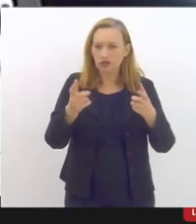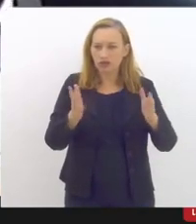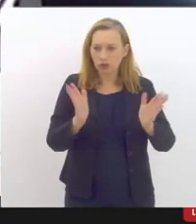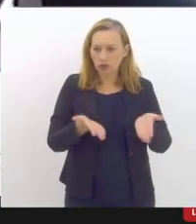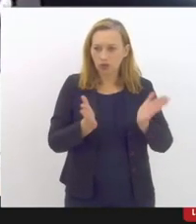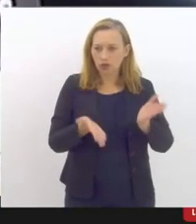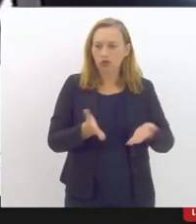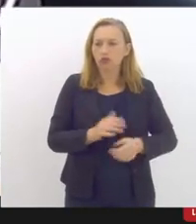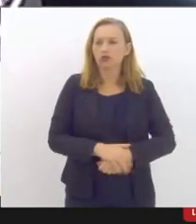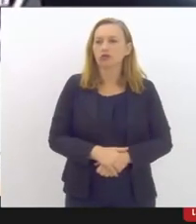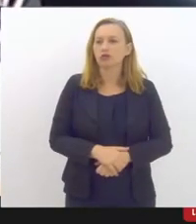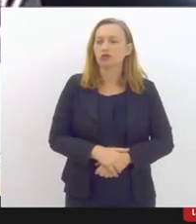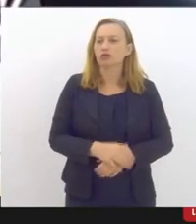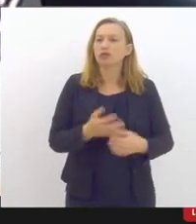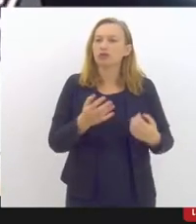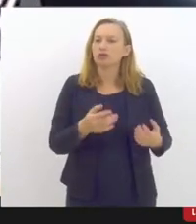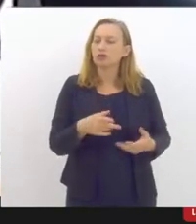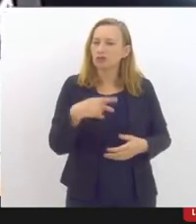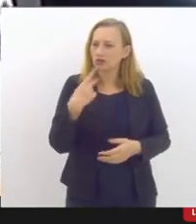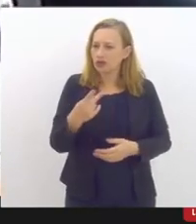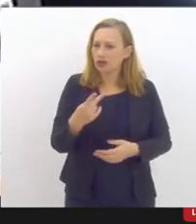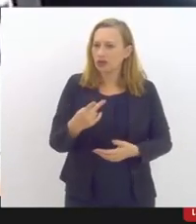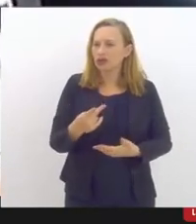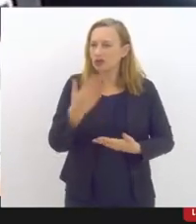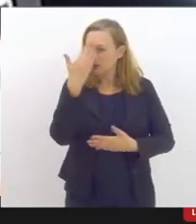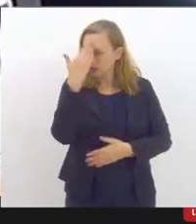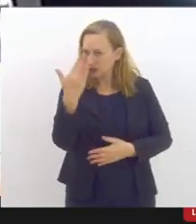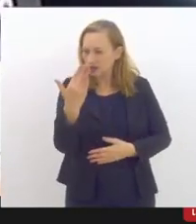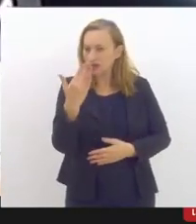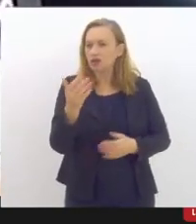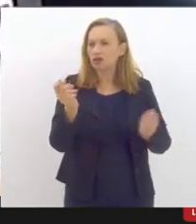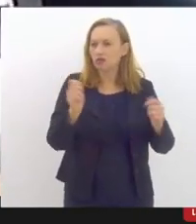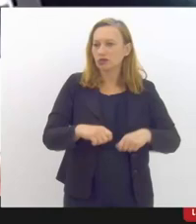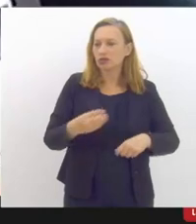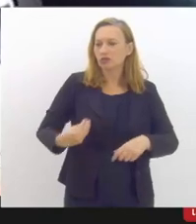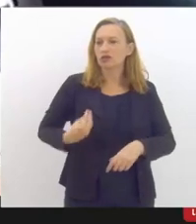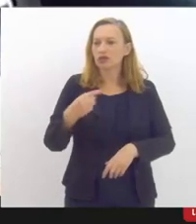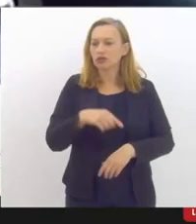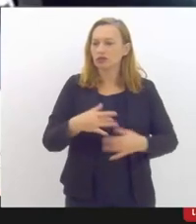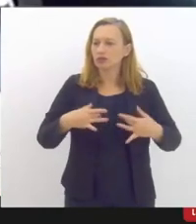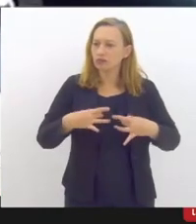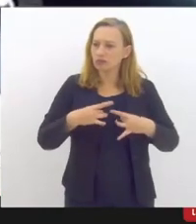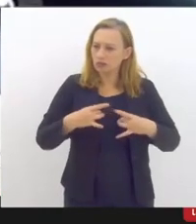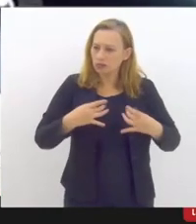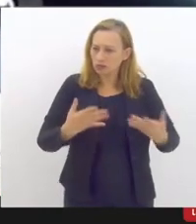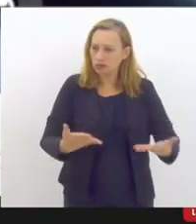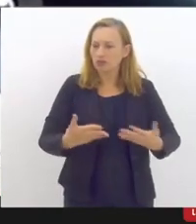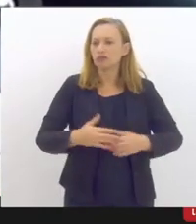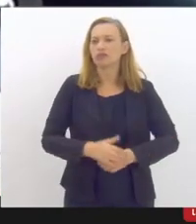Acho que eu tenho a contribuir isso e queria muito agradecer a possibilidade de estar aqui e me colocar à disposição.